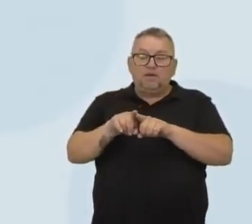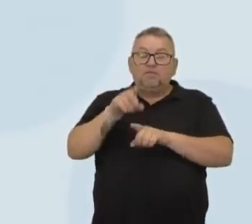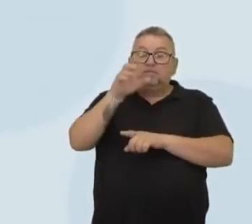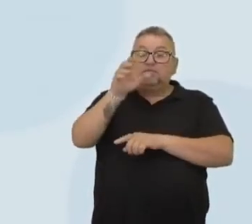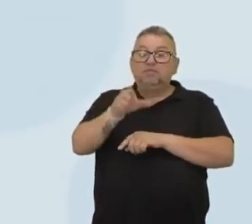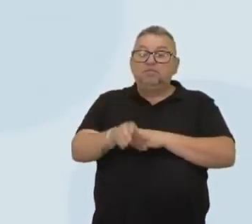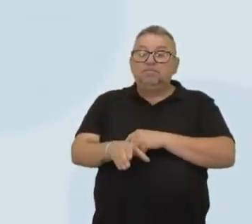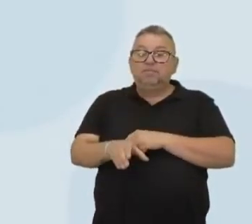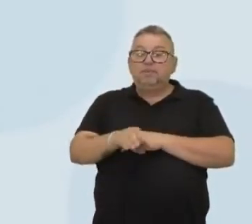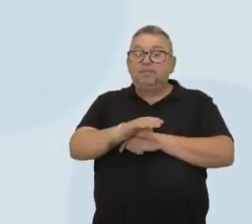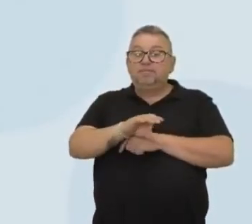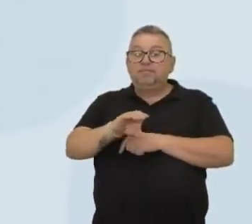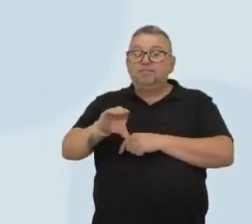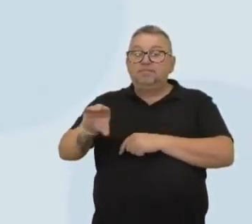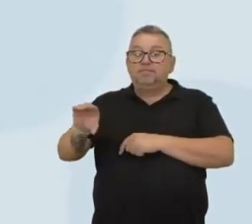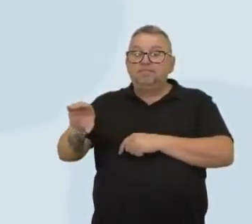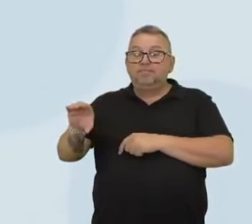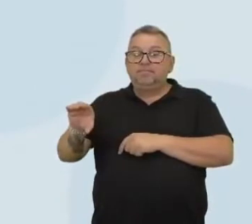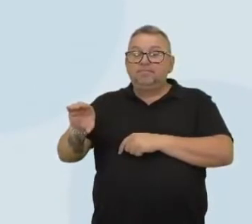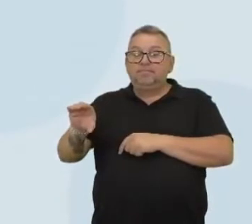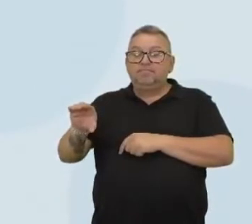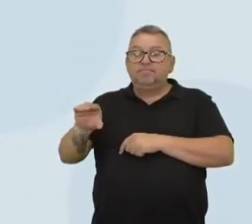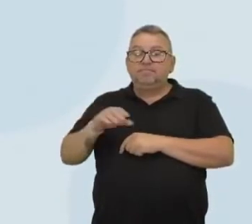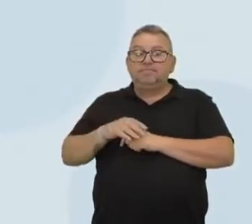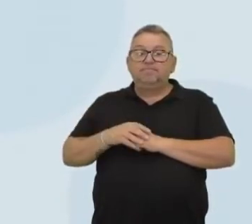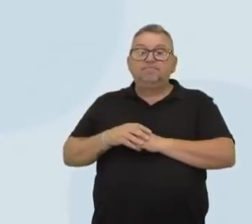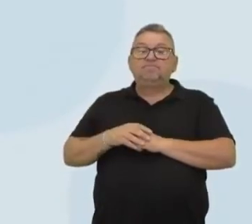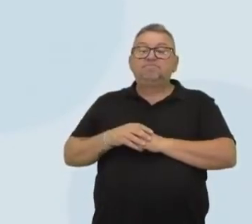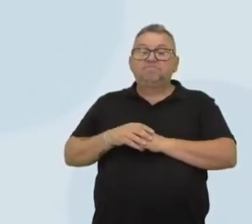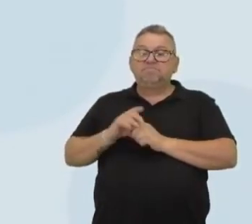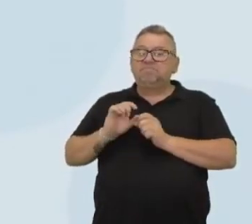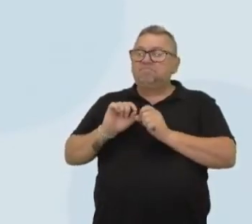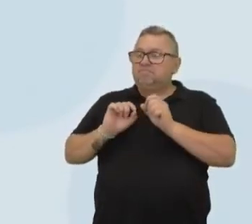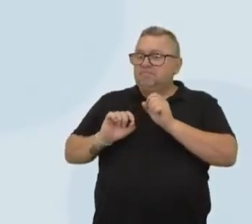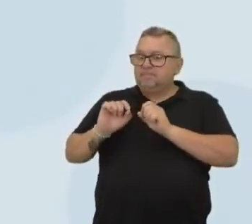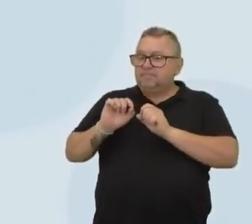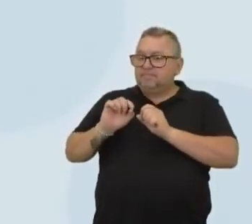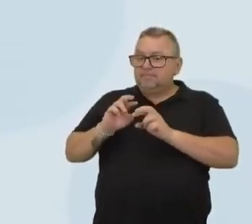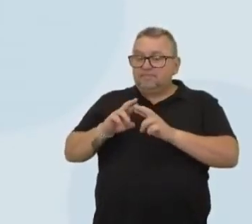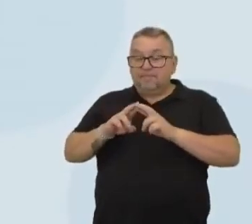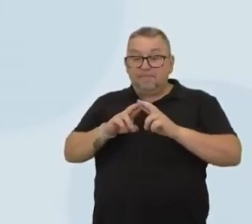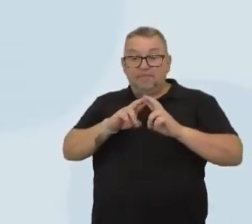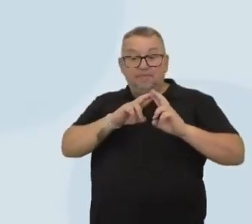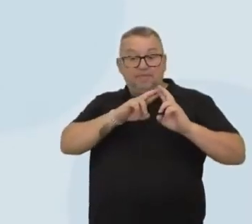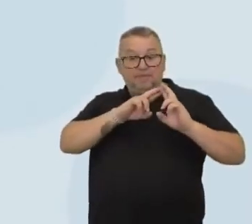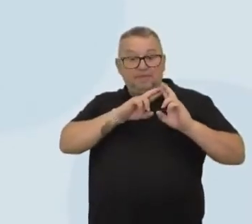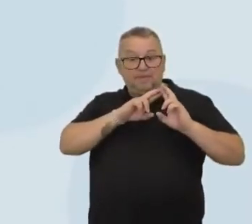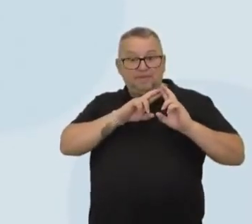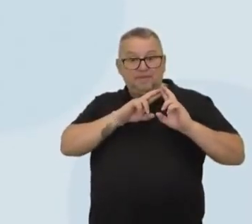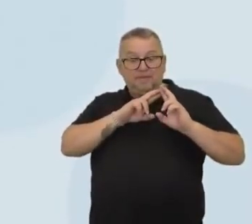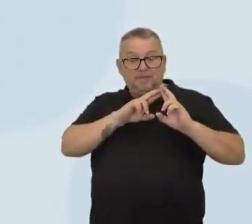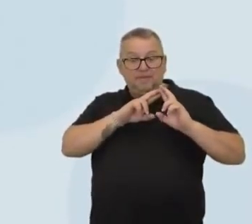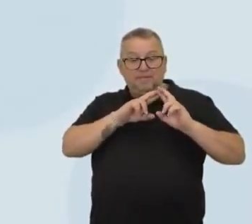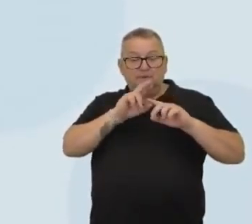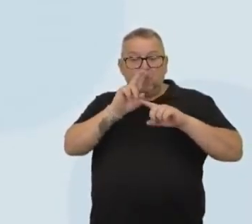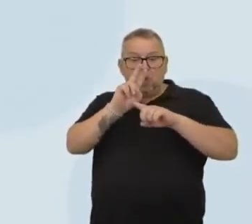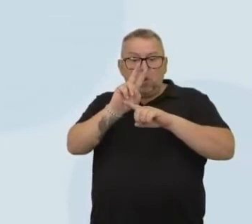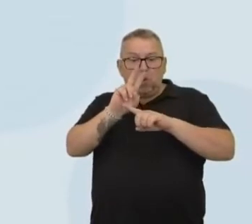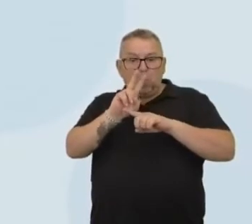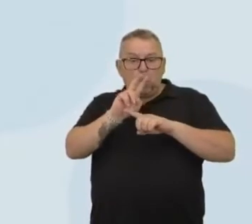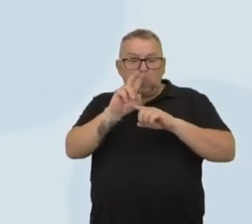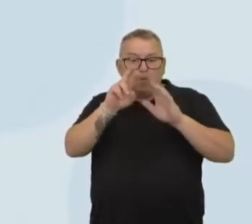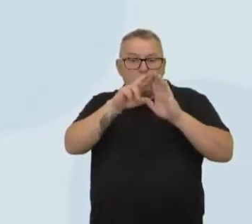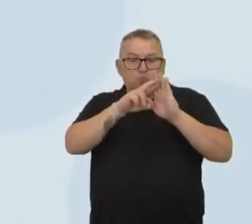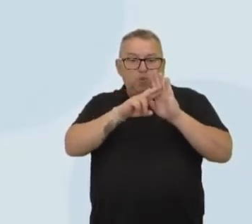clero? O que que o clero faz nessa sociedade? O clero, ele se responsabiliza pela regulação da